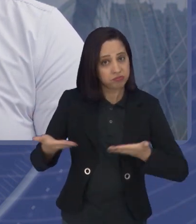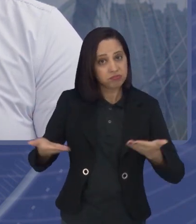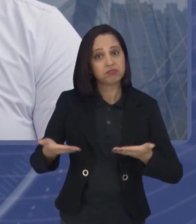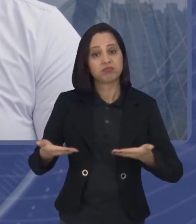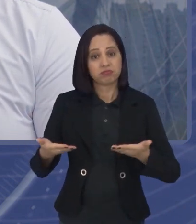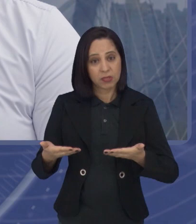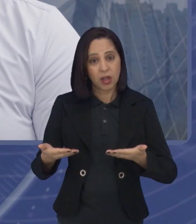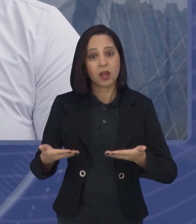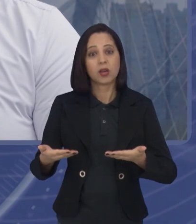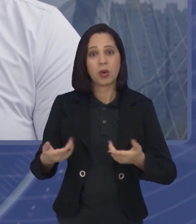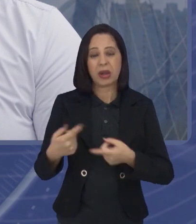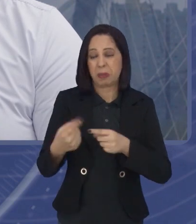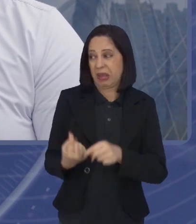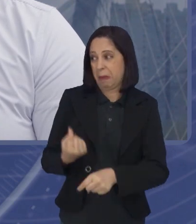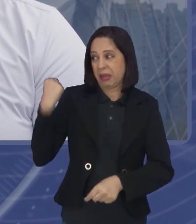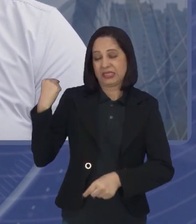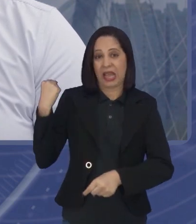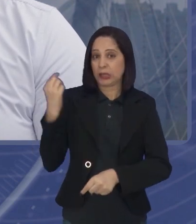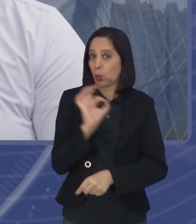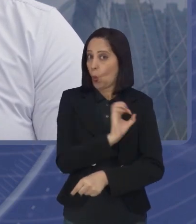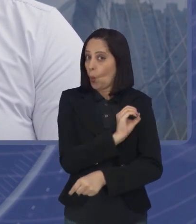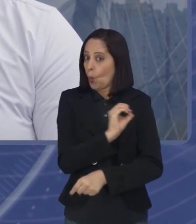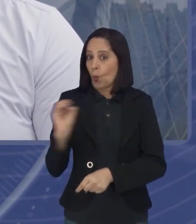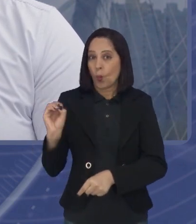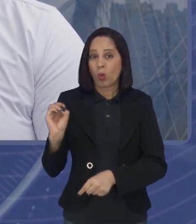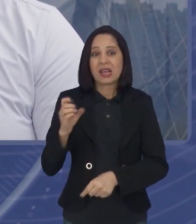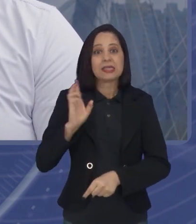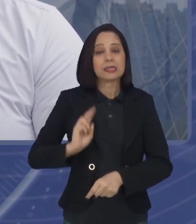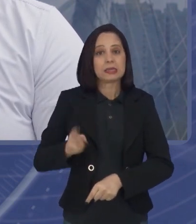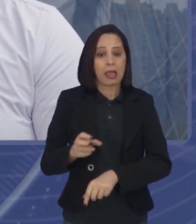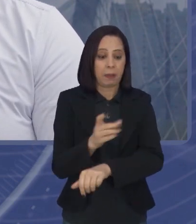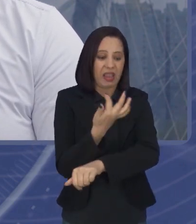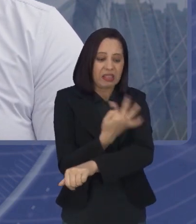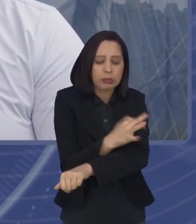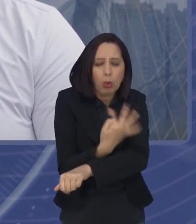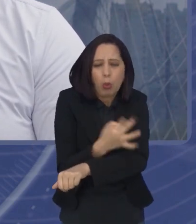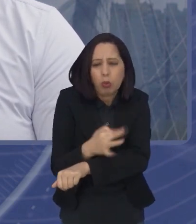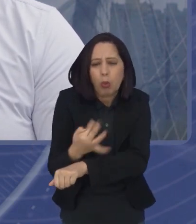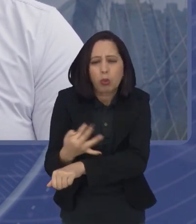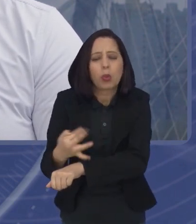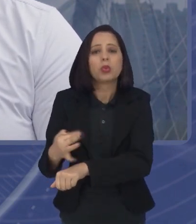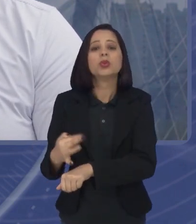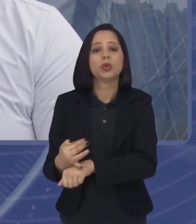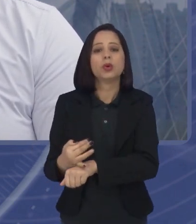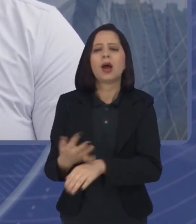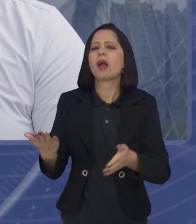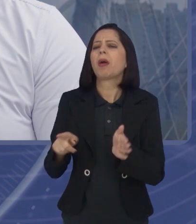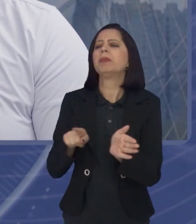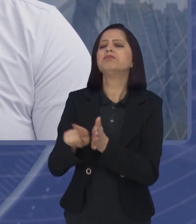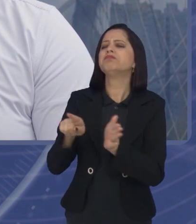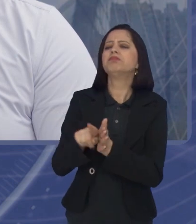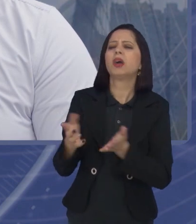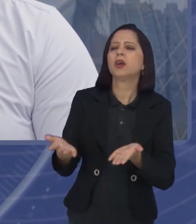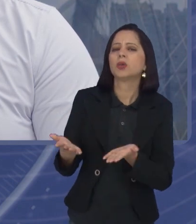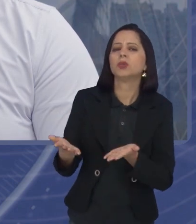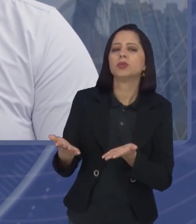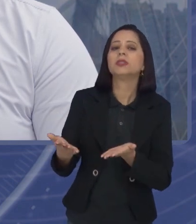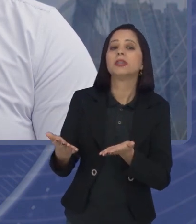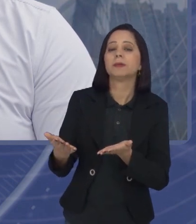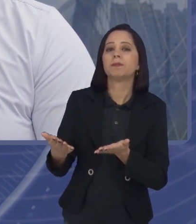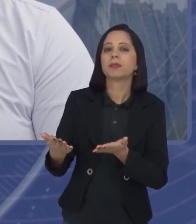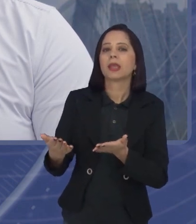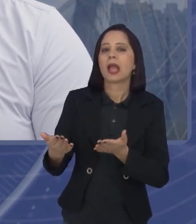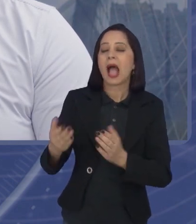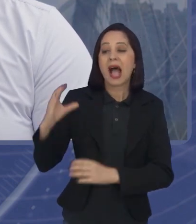de vida do que antes, que ela atuou que sofria muitas dores. Queria te perguntar em relação às comprovações